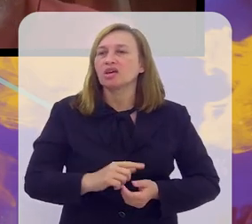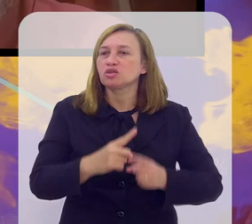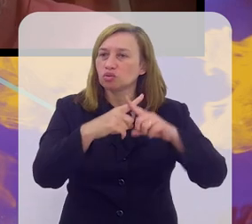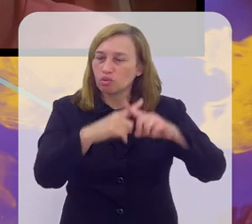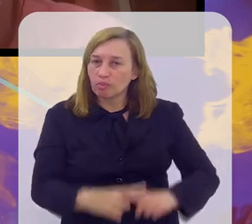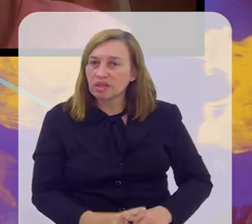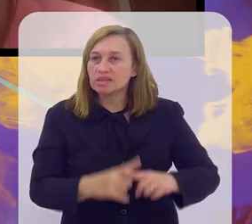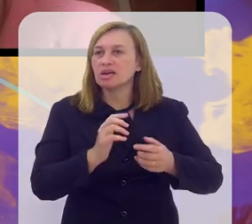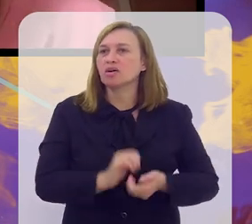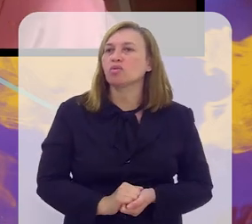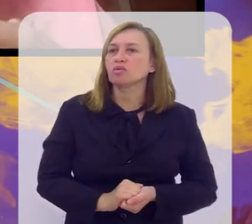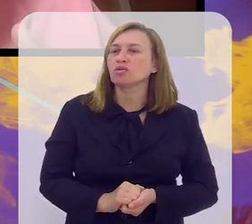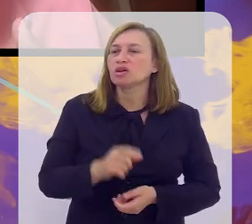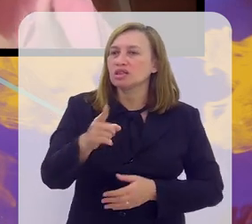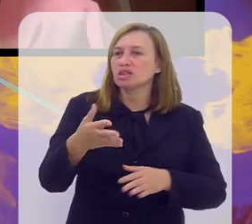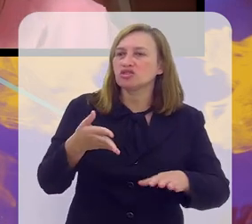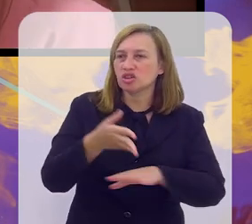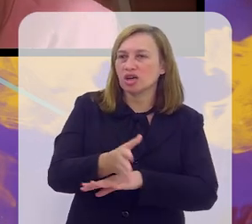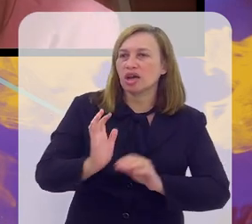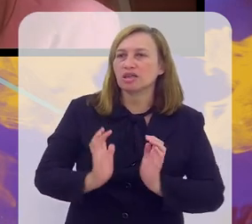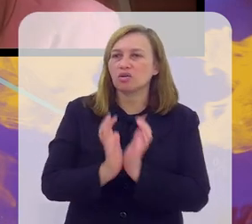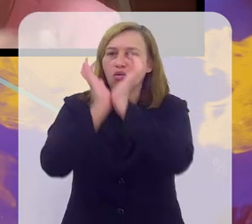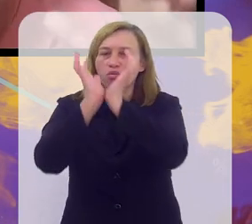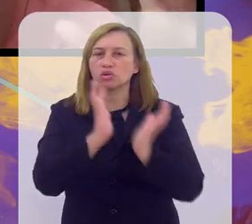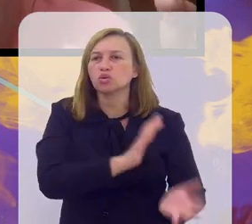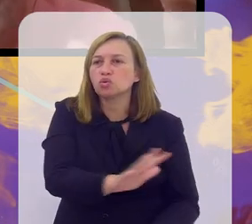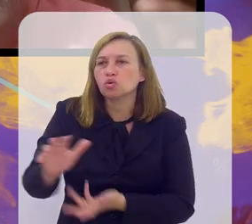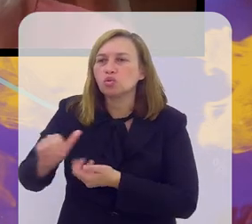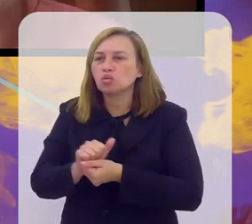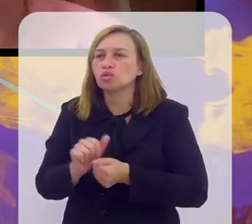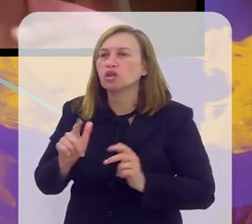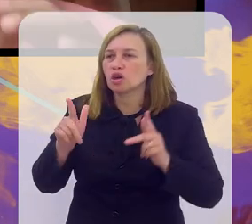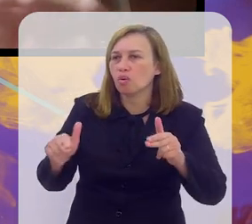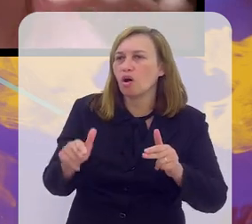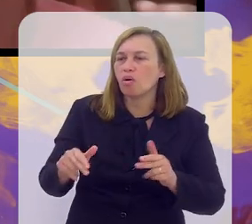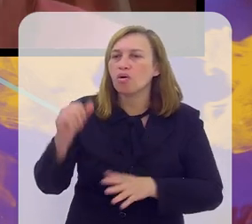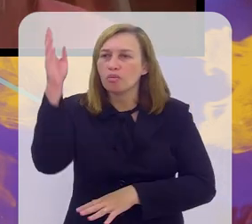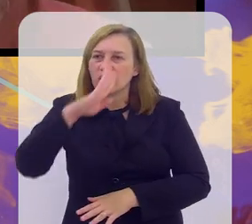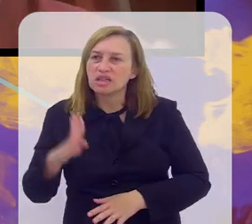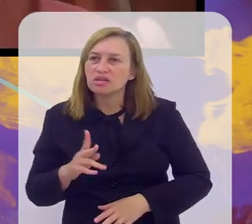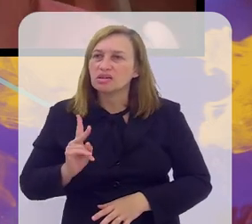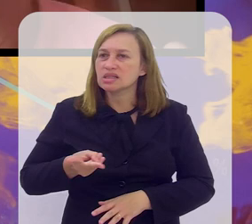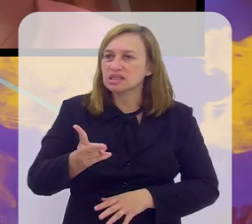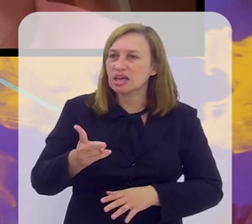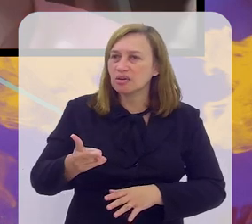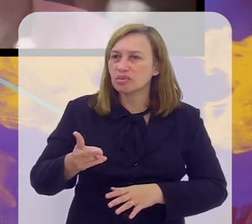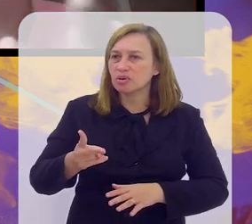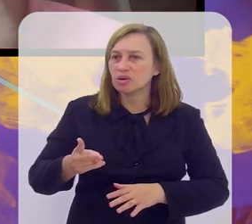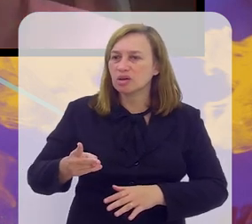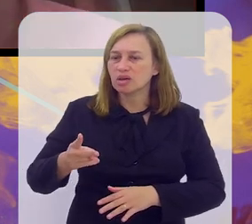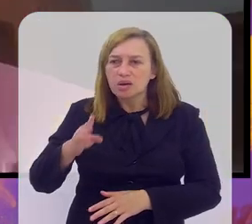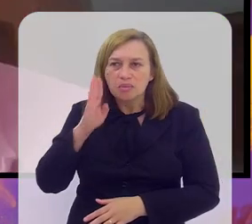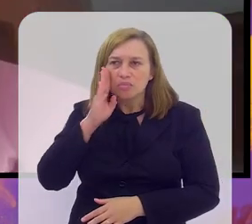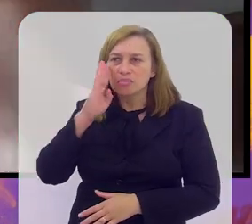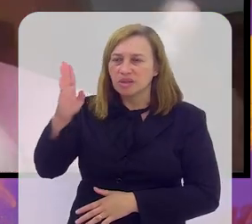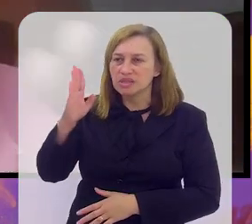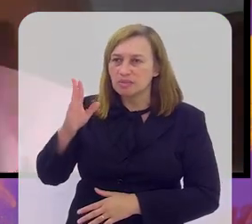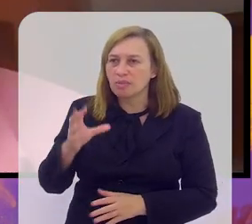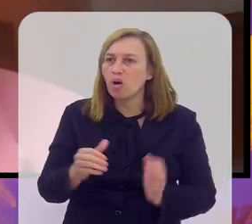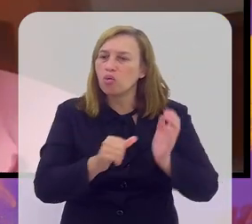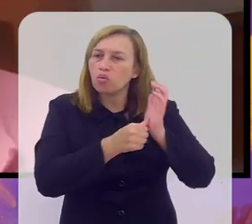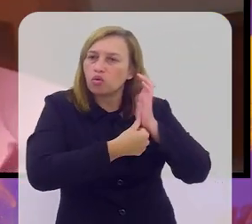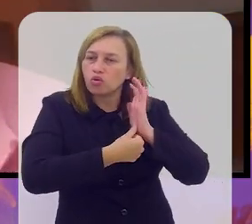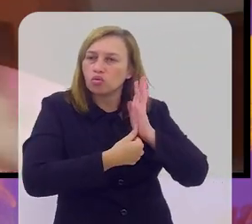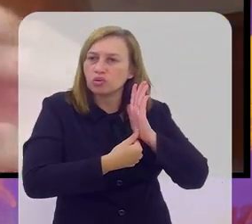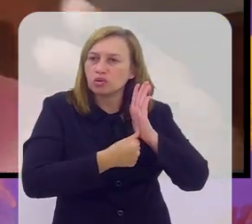tipo de enfrentamento. Então você chega numa Copa do Mundo, como o Brasil chega, sempre colocado entre os favoritos, pela sua qualidade técnica, pelo seu